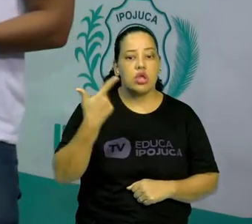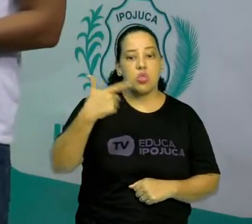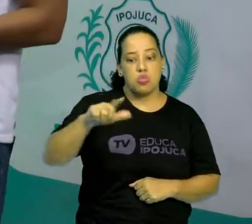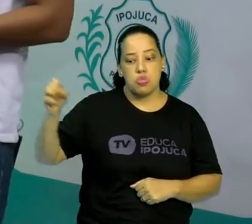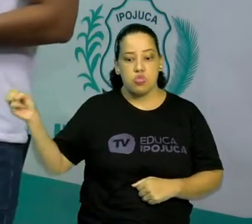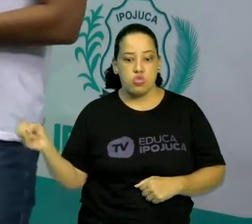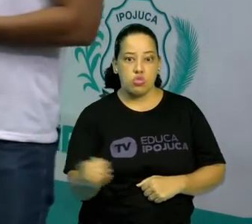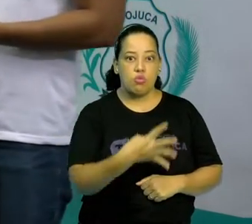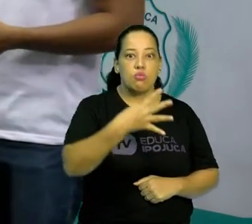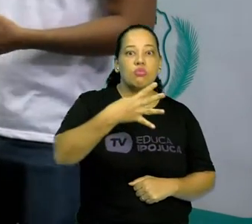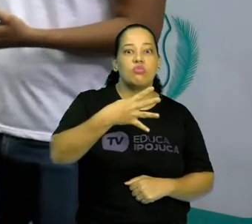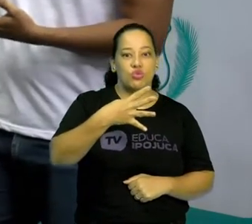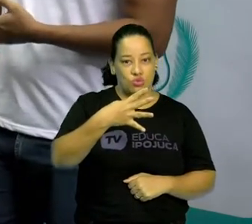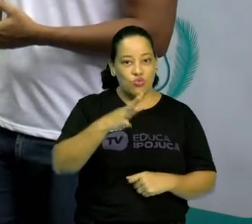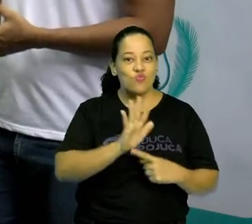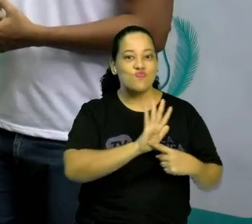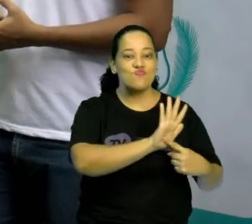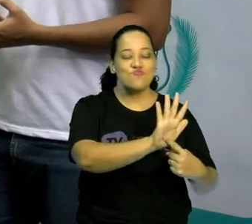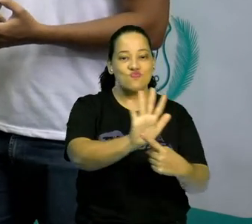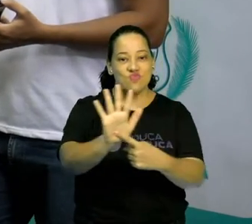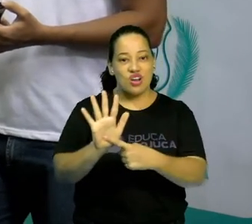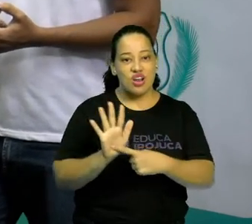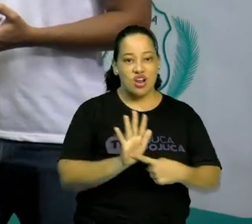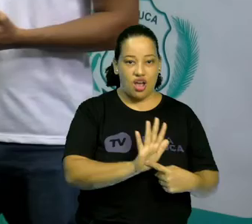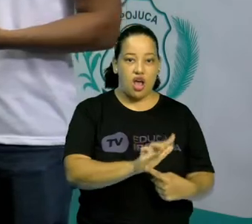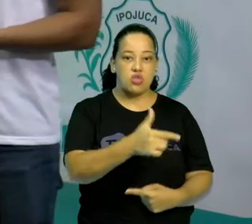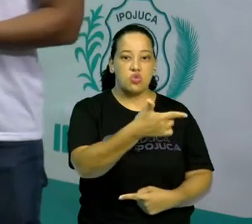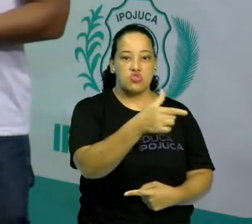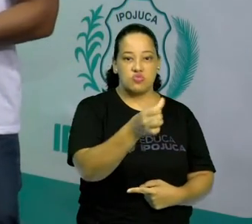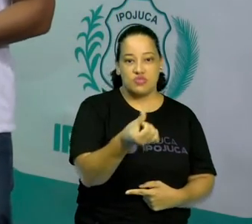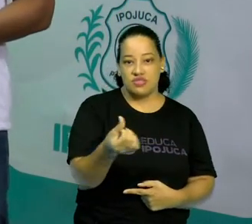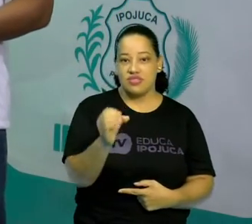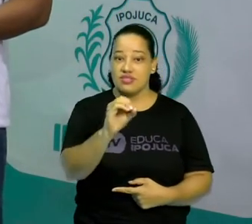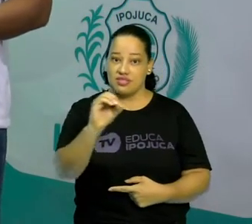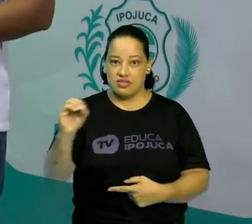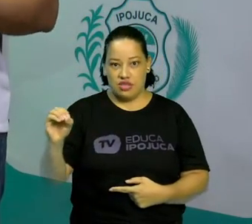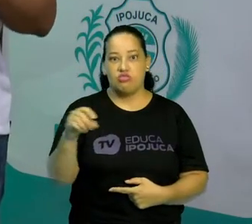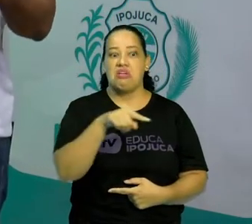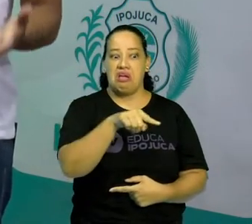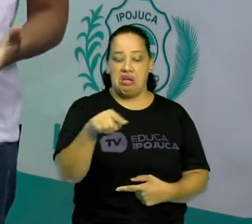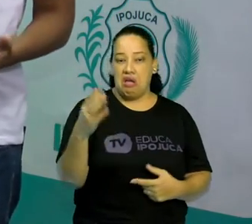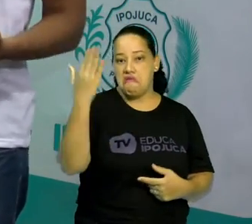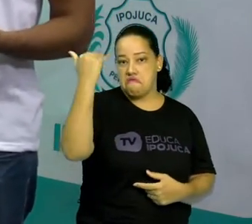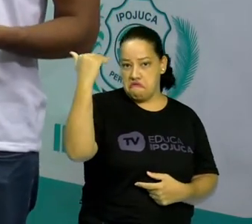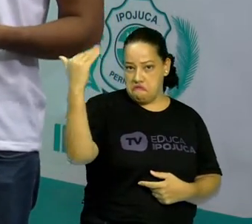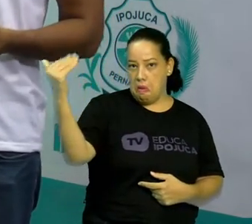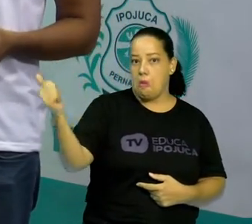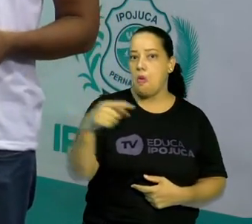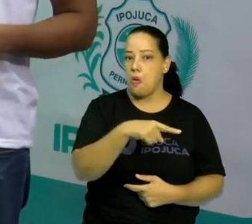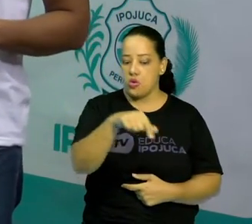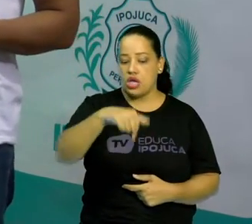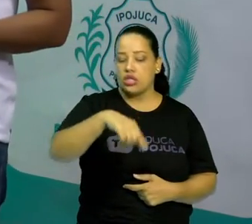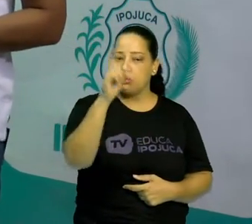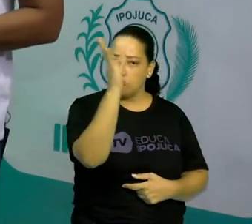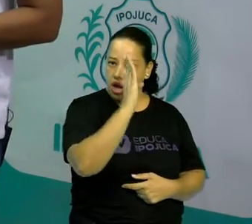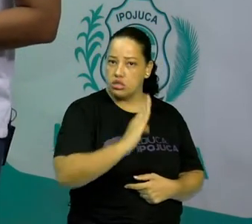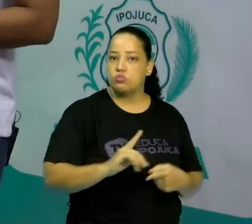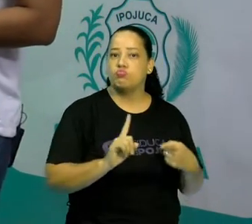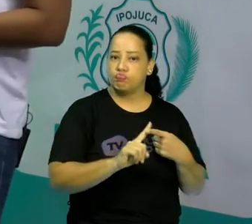do console Atari 2600, que ficou muito famoso, inclusive, no Brasil.